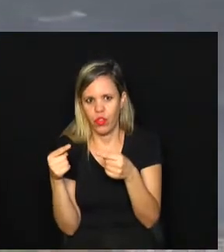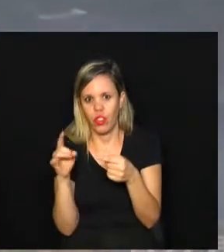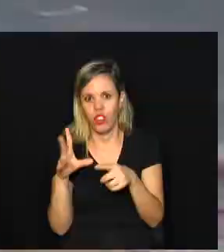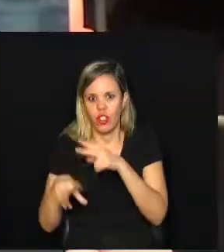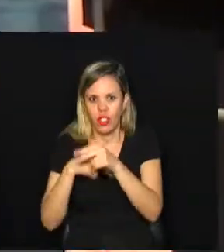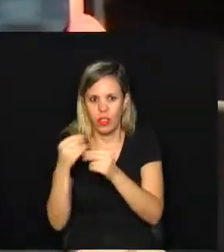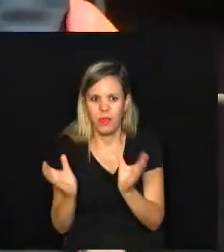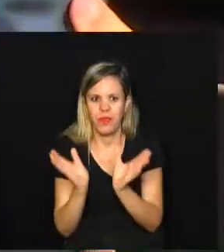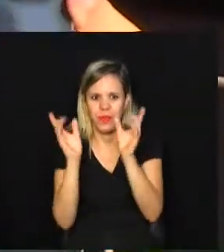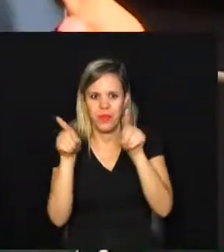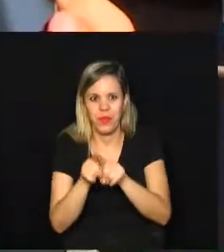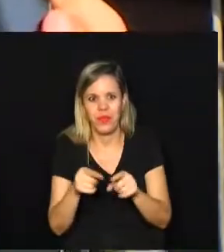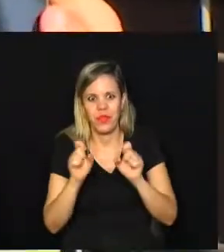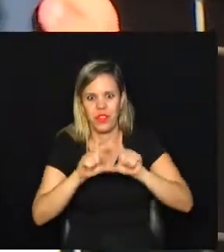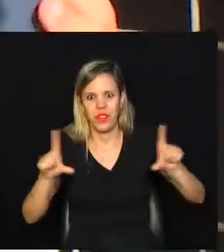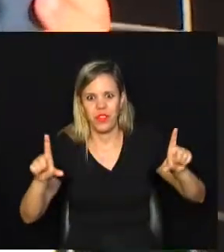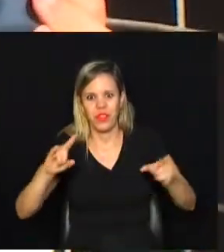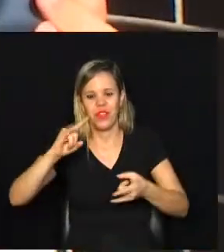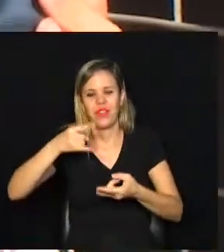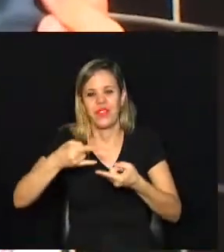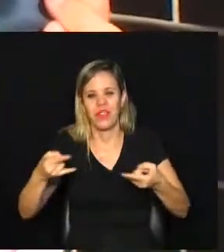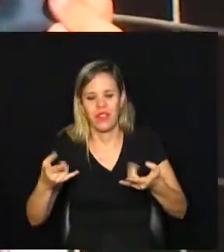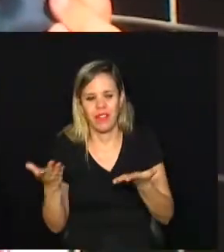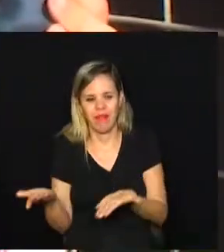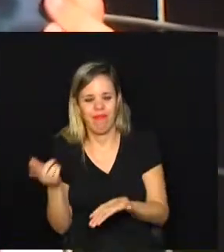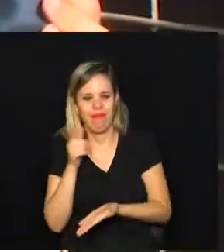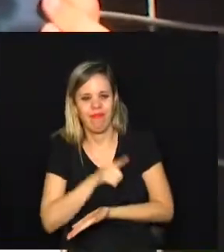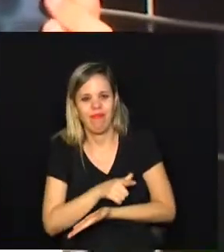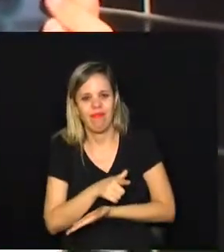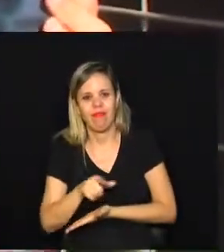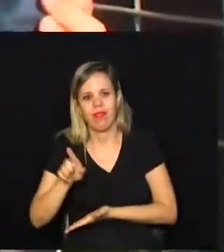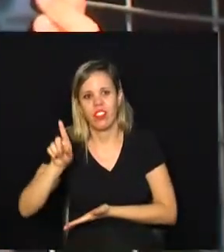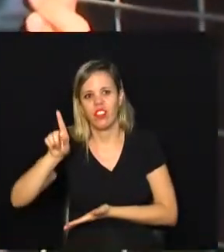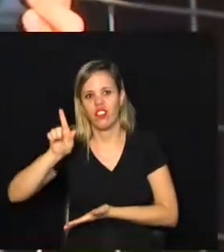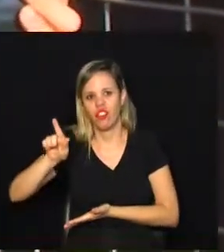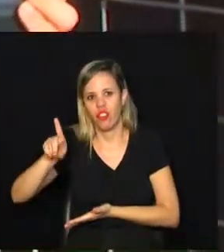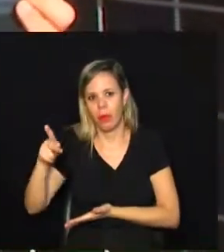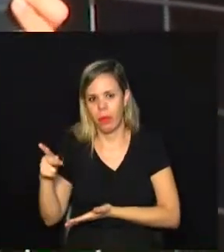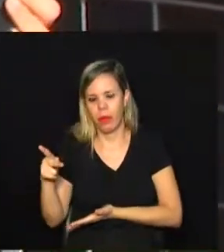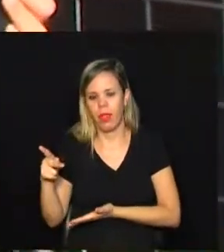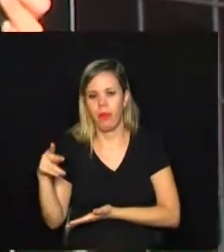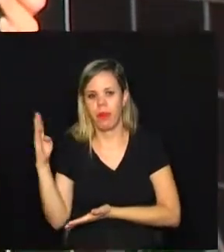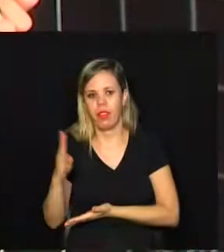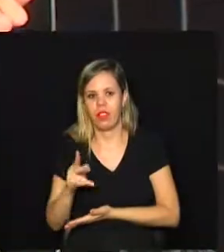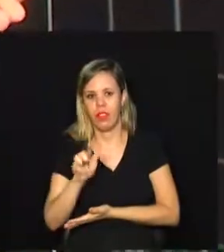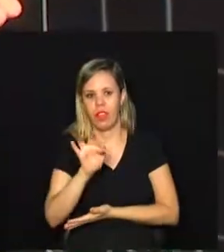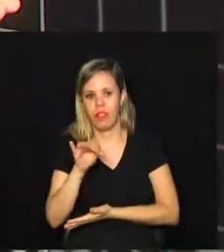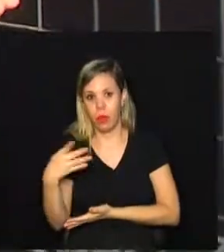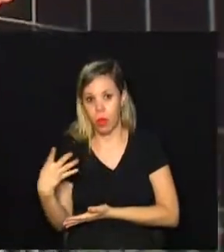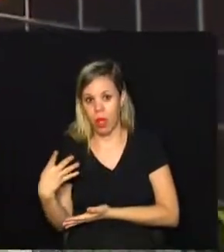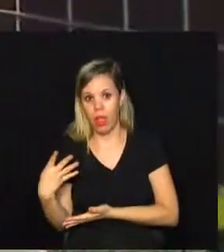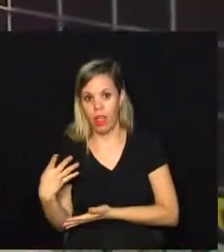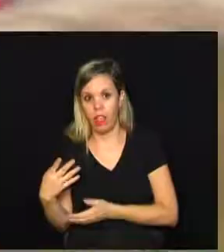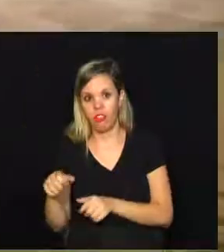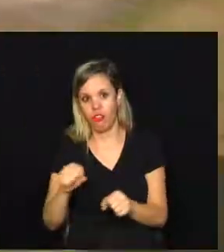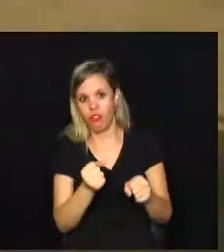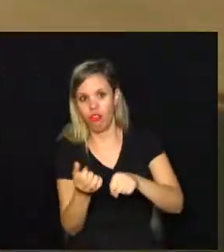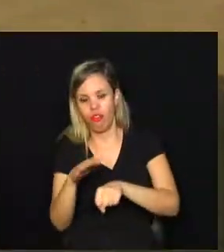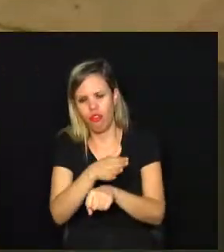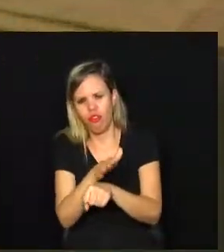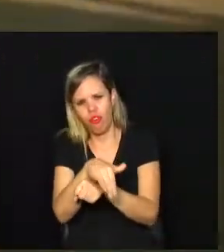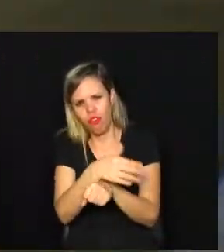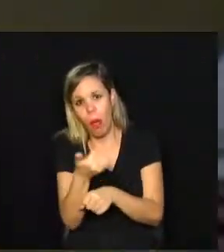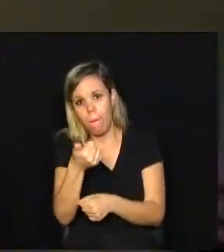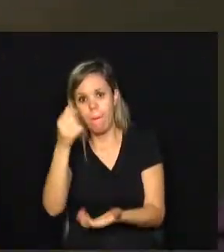troféu, não. Olha o checão dele aí. É, o GP Brasil F4 de kart foi a primeira competição oficial